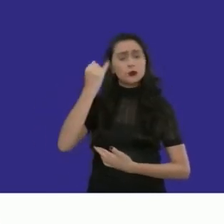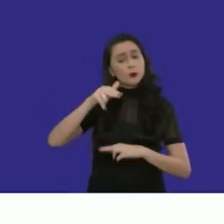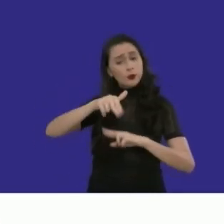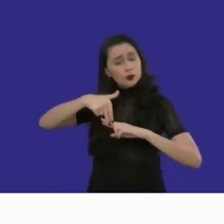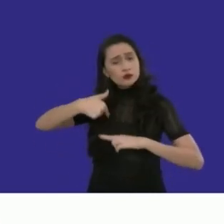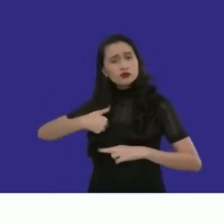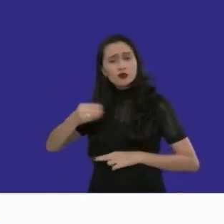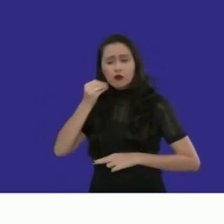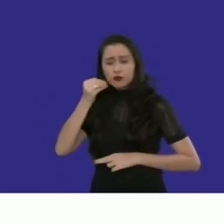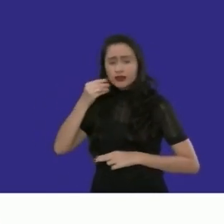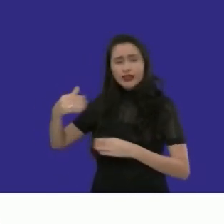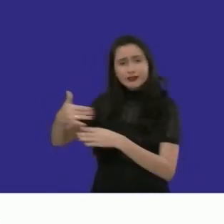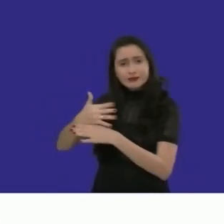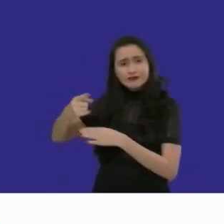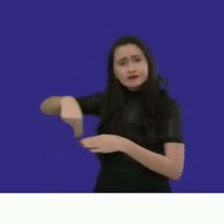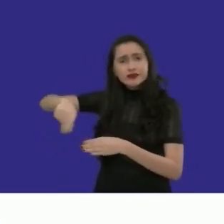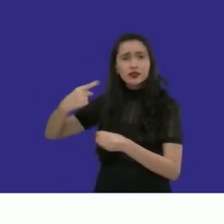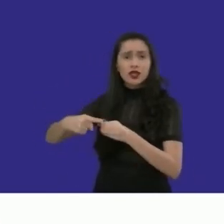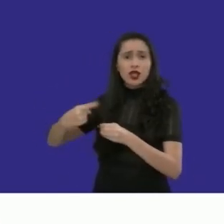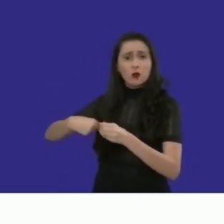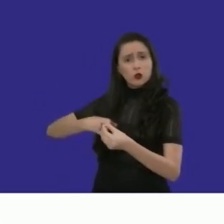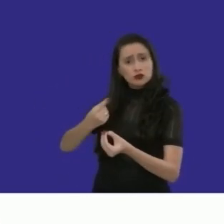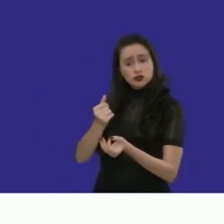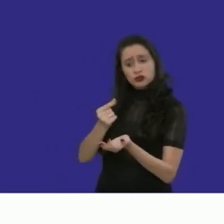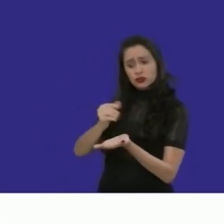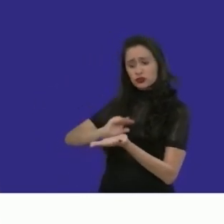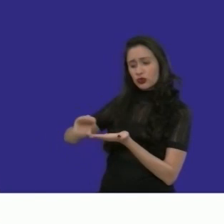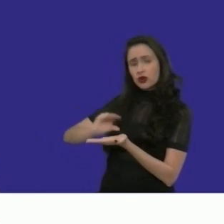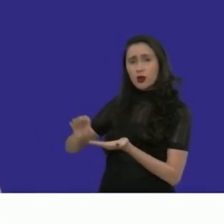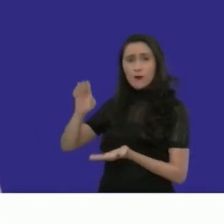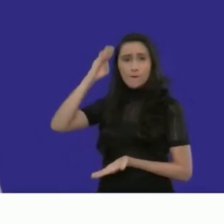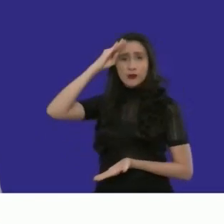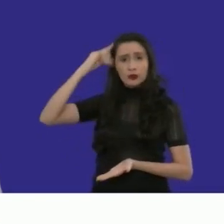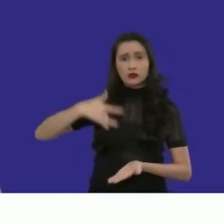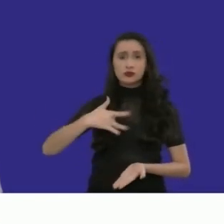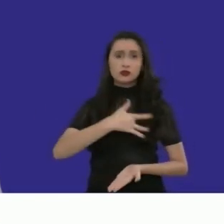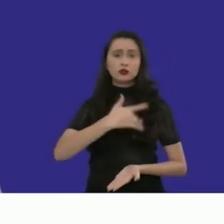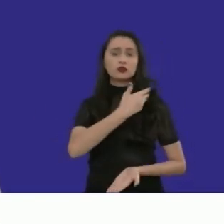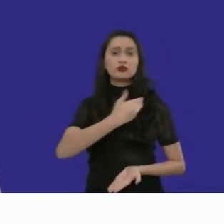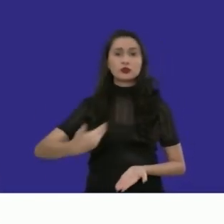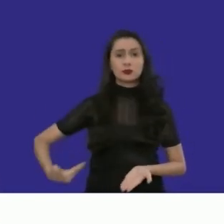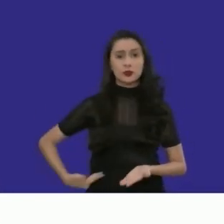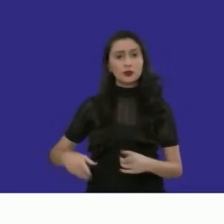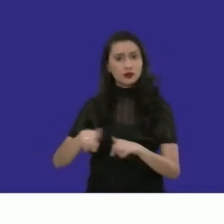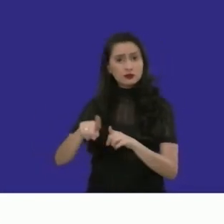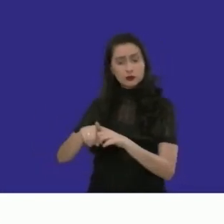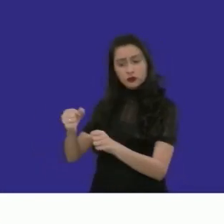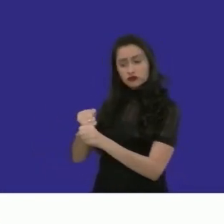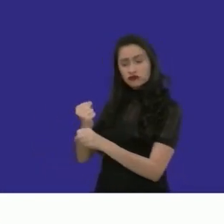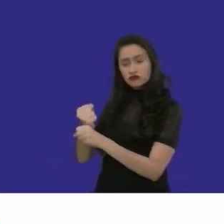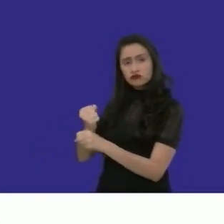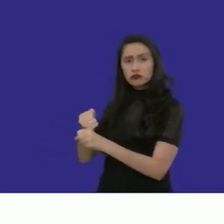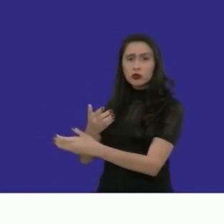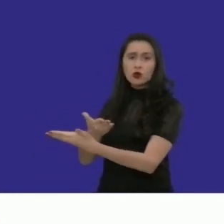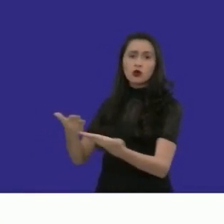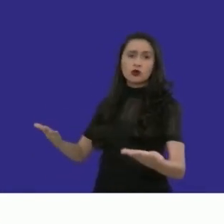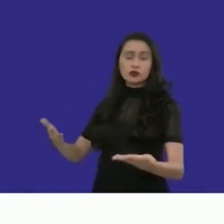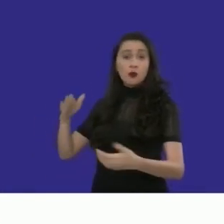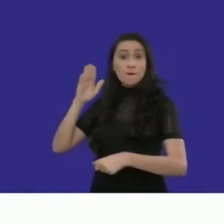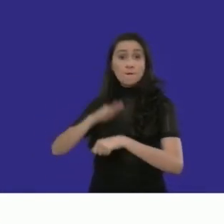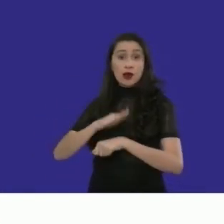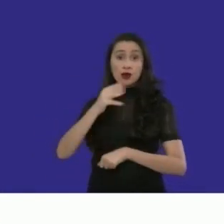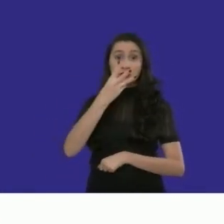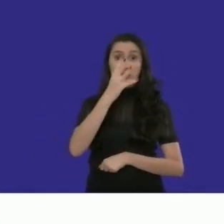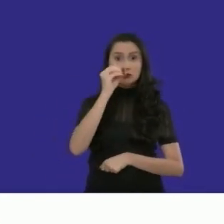tenho buscado fortalecer os municípios enviando recursos, principalmente para a saúde pública e para obras estruturantes. Já